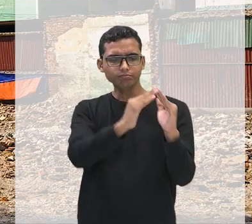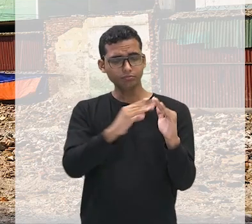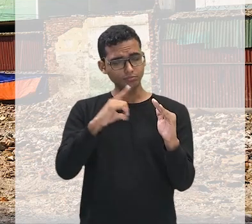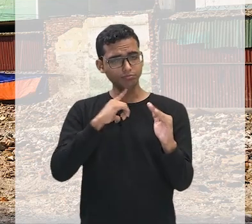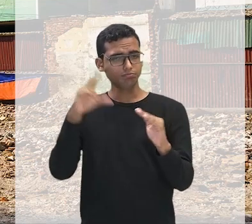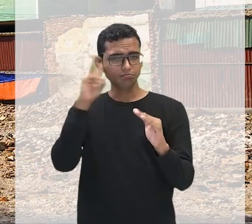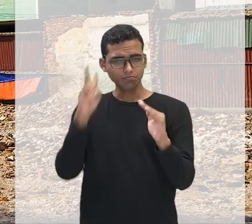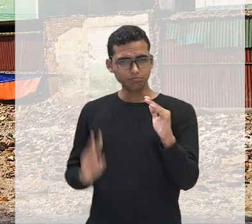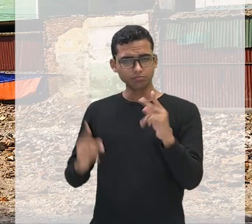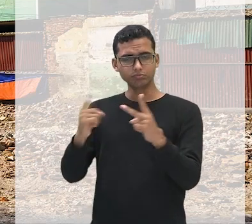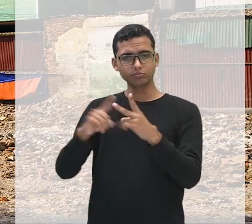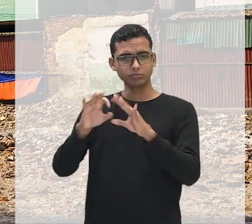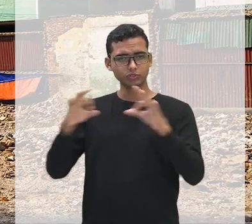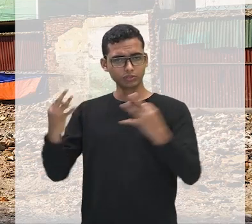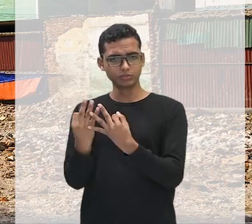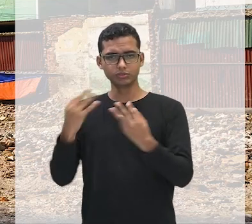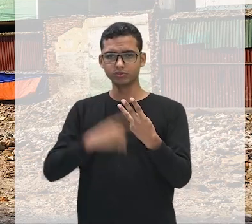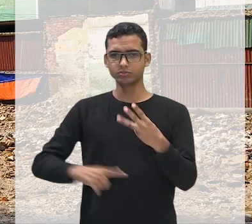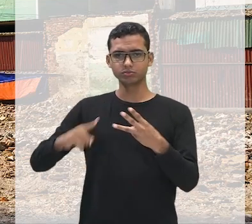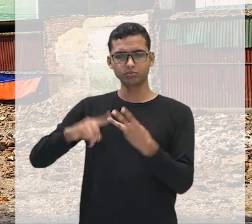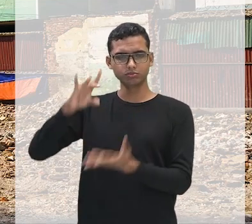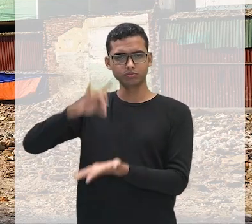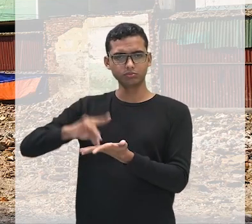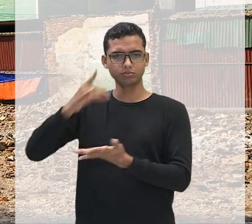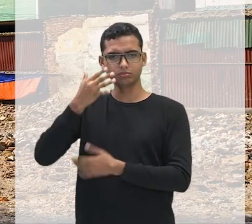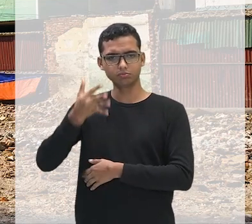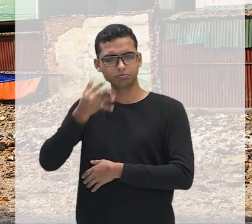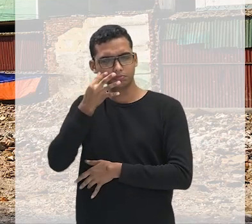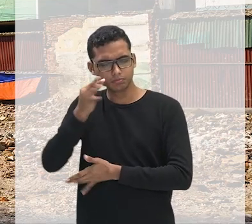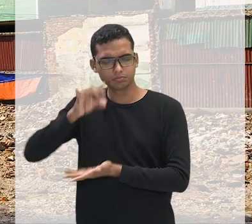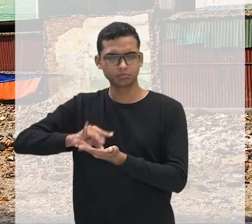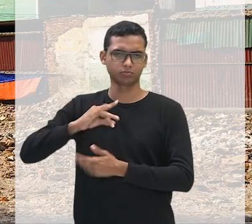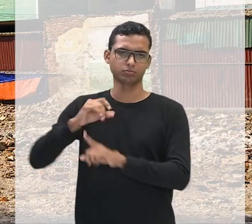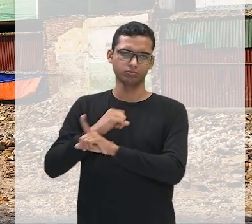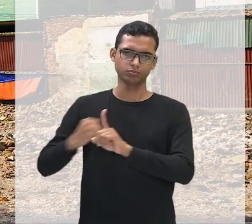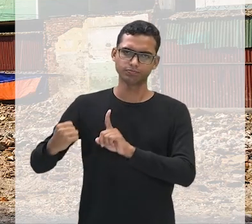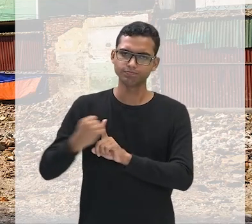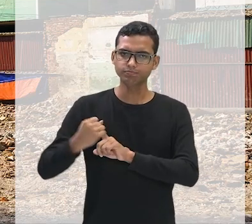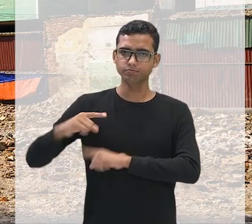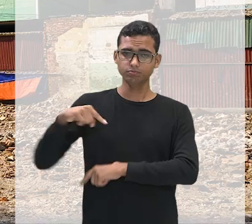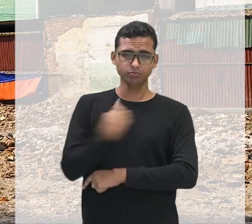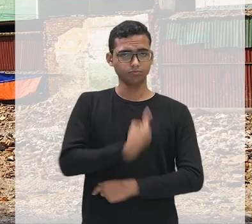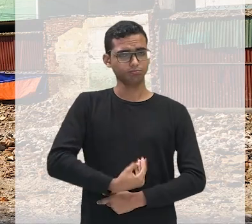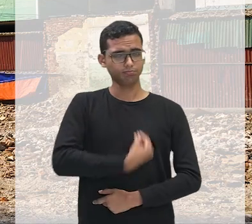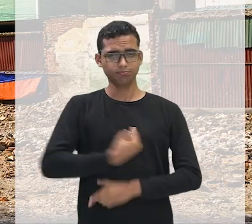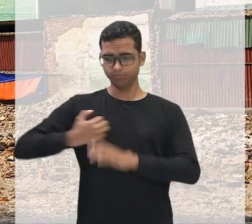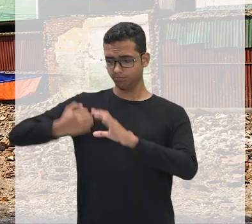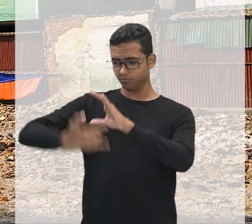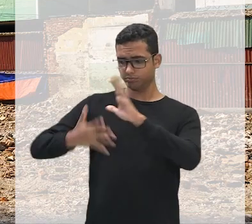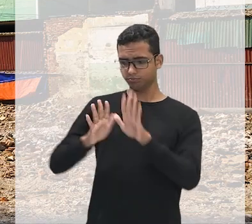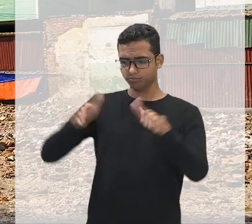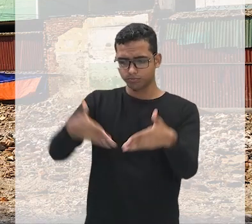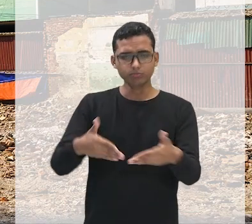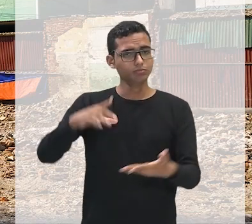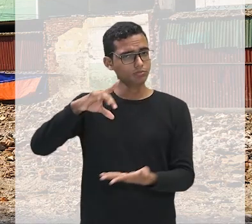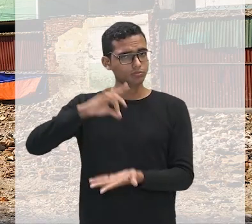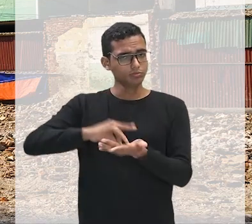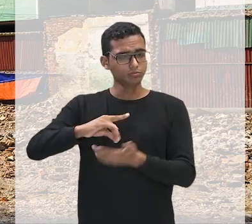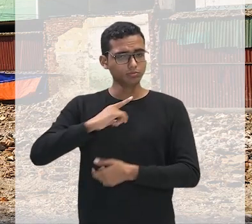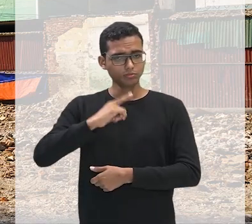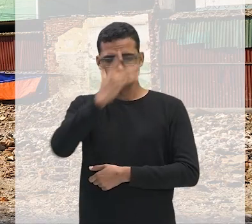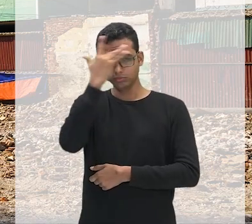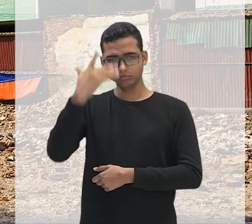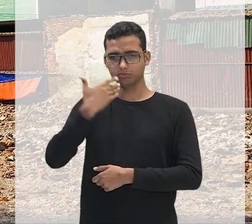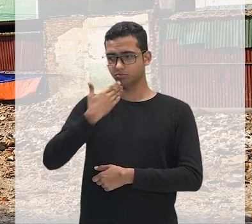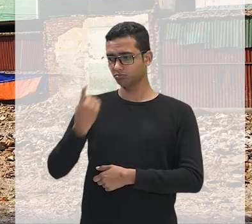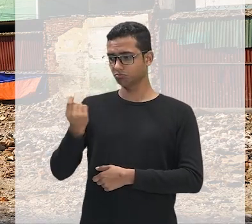família, ela tem uma realidade social, não mesmo? A gente sabe, a nossa vida tem uma característica específica, né? Tem pessoas que estão um pouco melhor